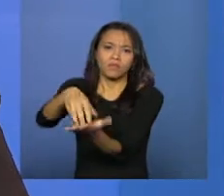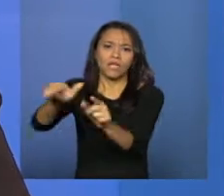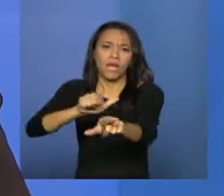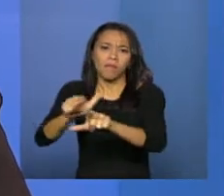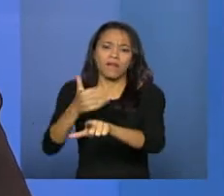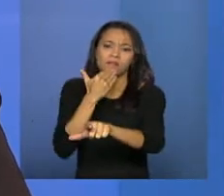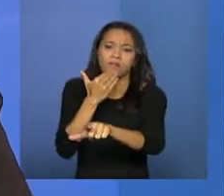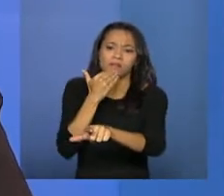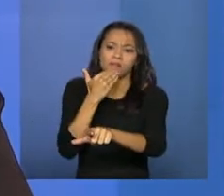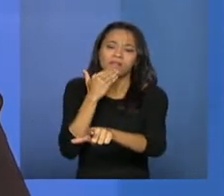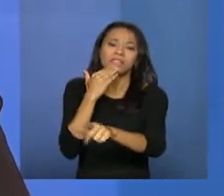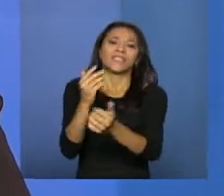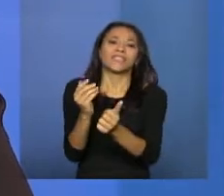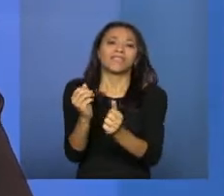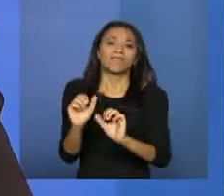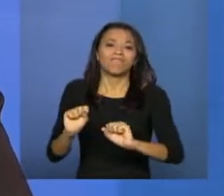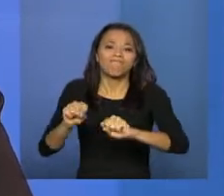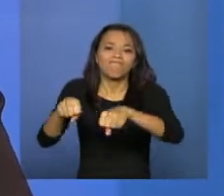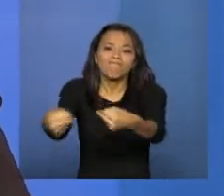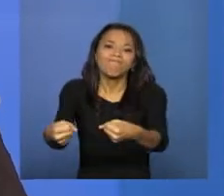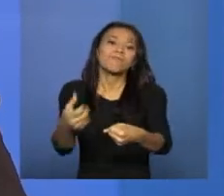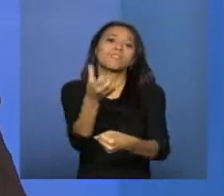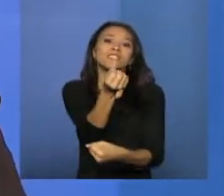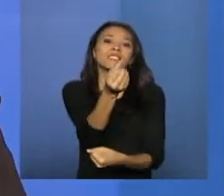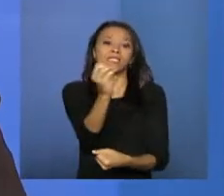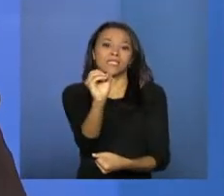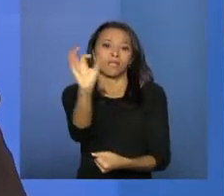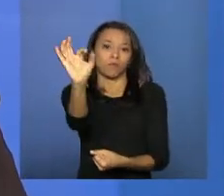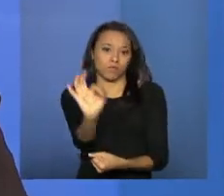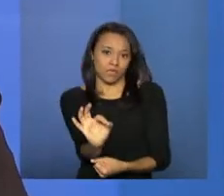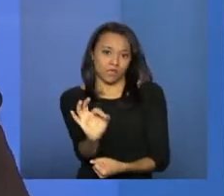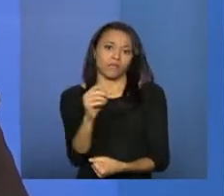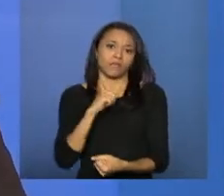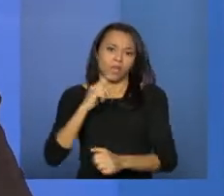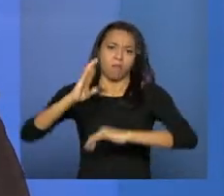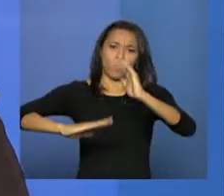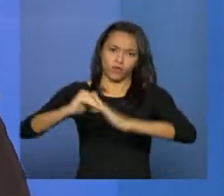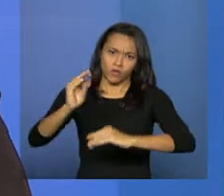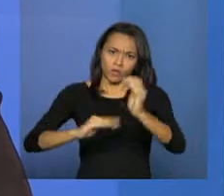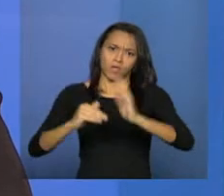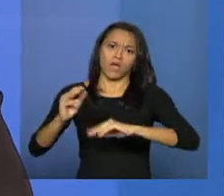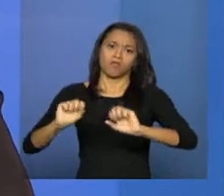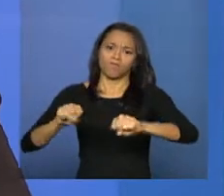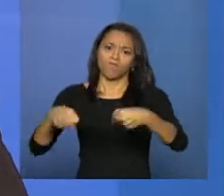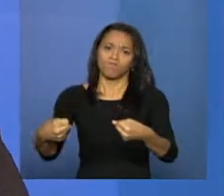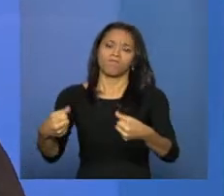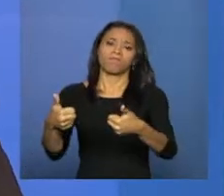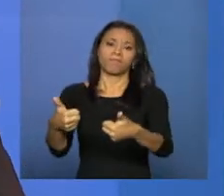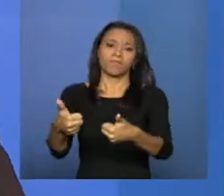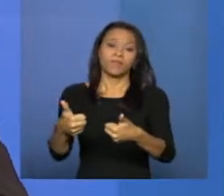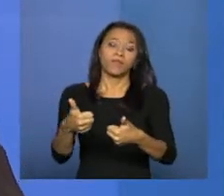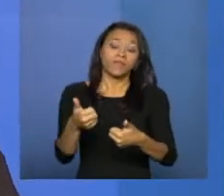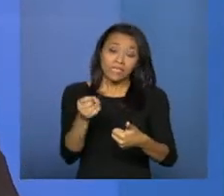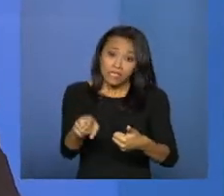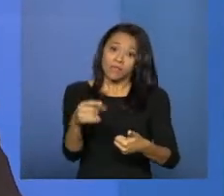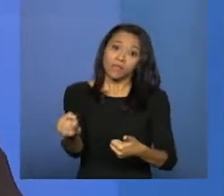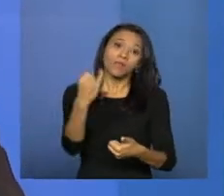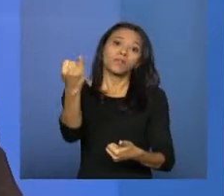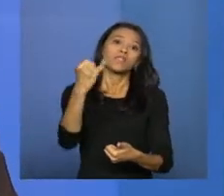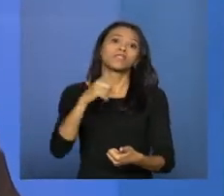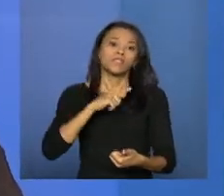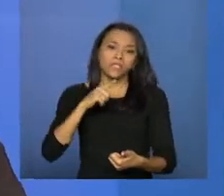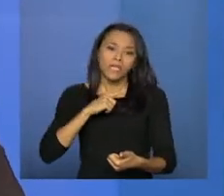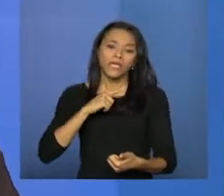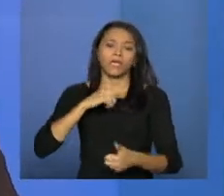60% dos seus profissionais, das suas equipes. Isso é importante, para que nós tenhamos servidor, de fato,